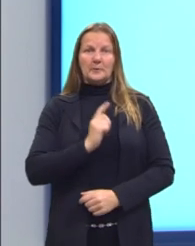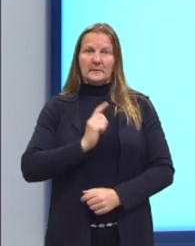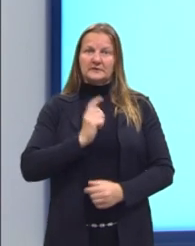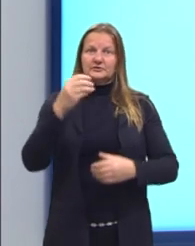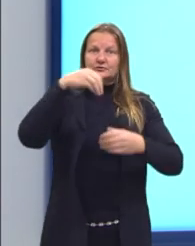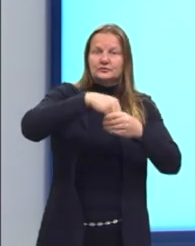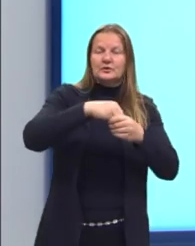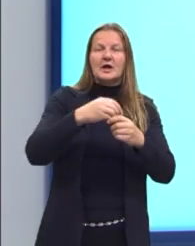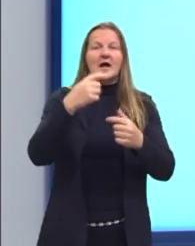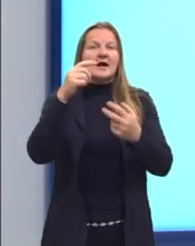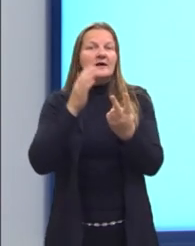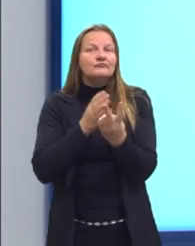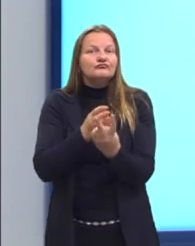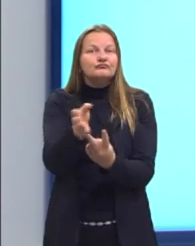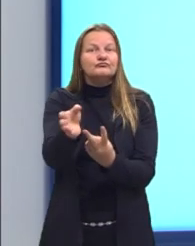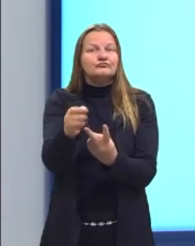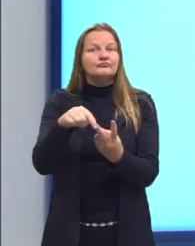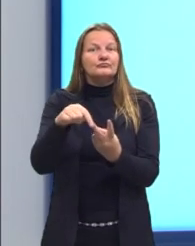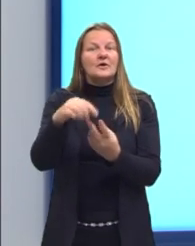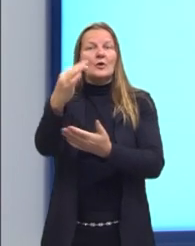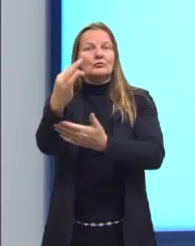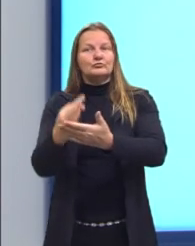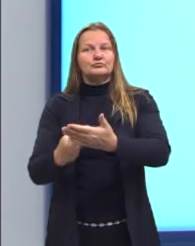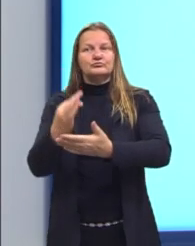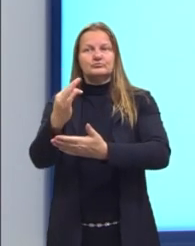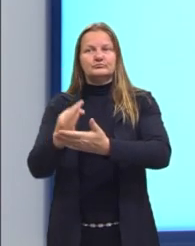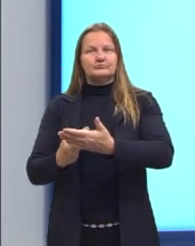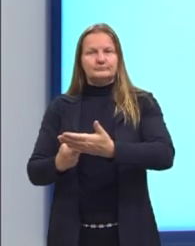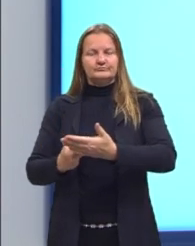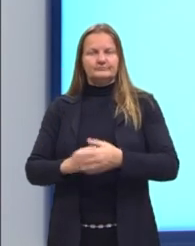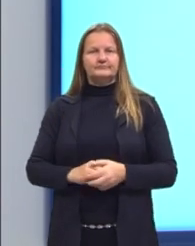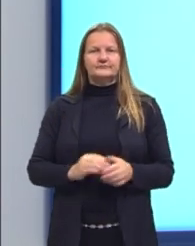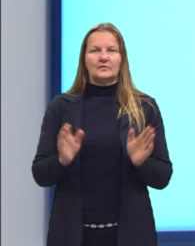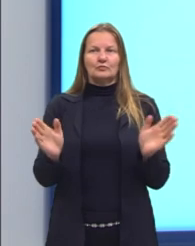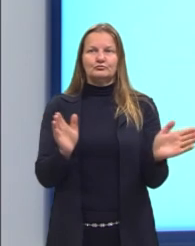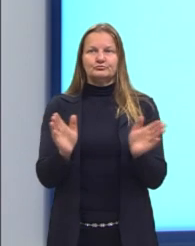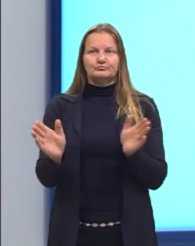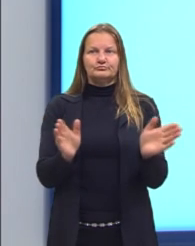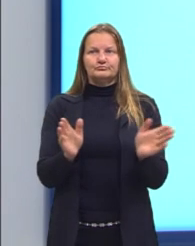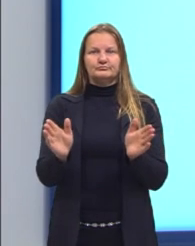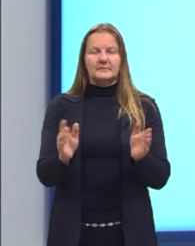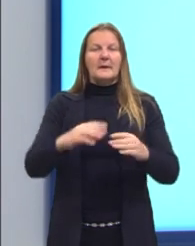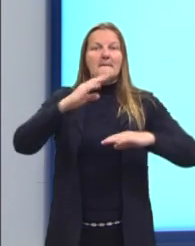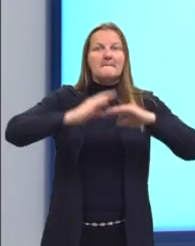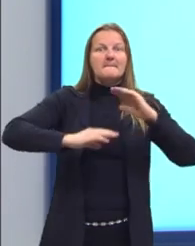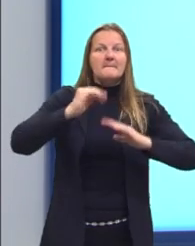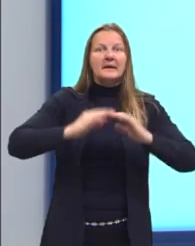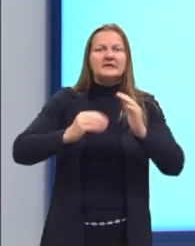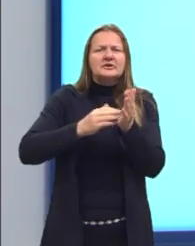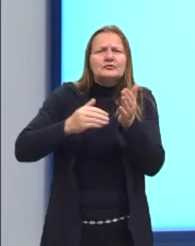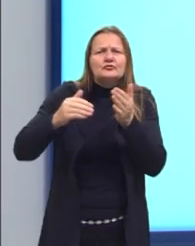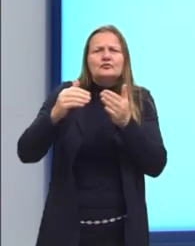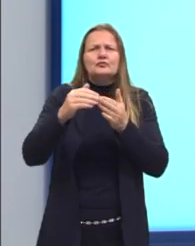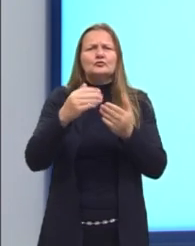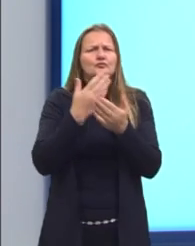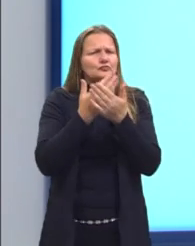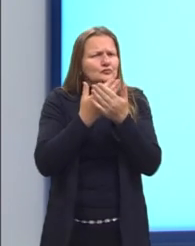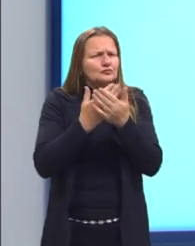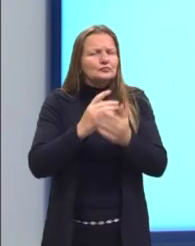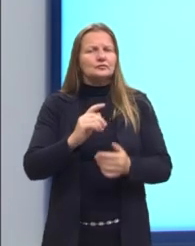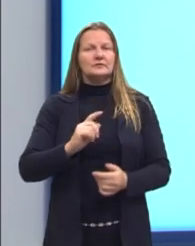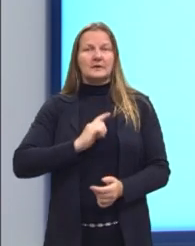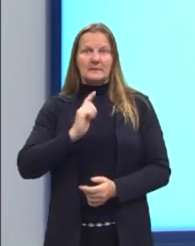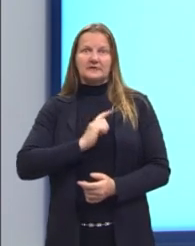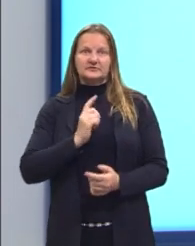E a segunda área, que é a nossa área do texto, onde a gente coloca em prática, aquilo que a gente foi estudar lá na